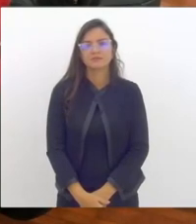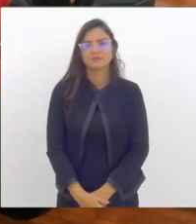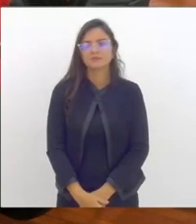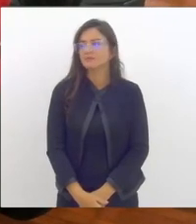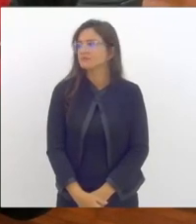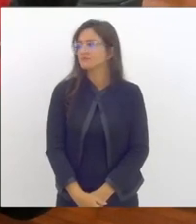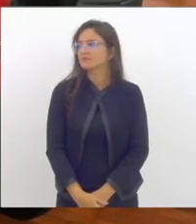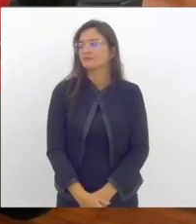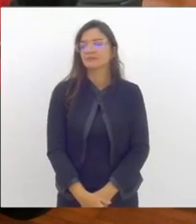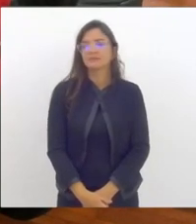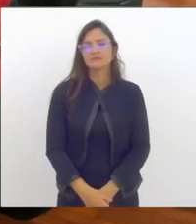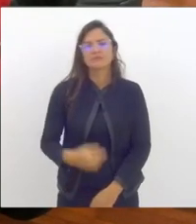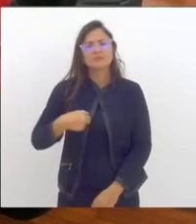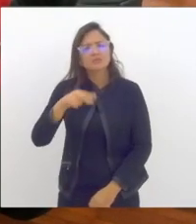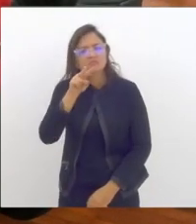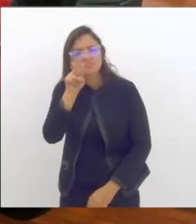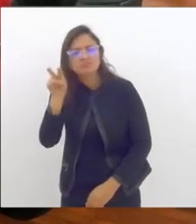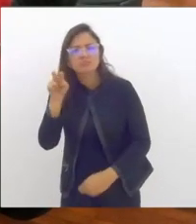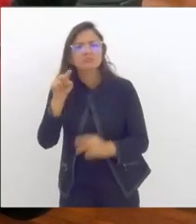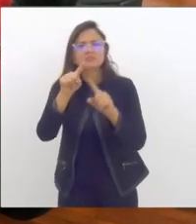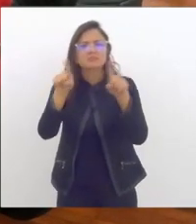Estou olhando aqui na sala agora.